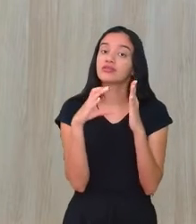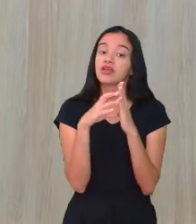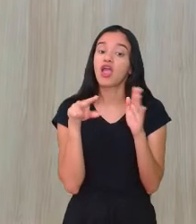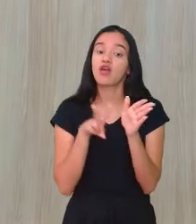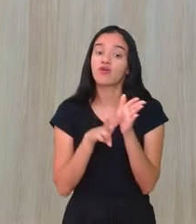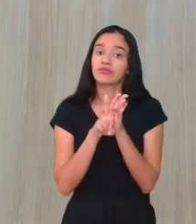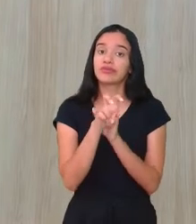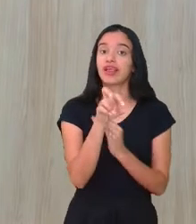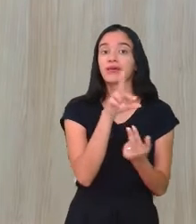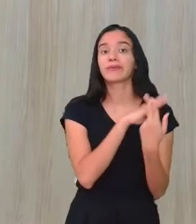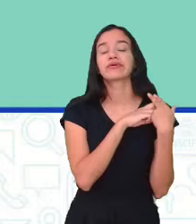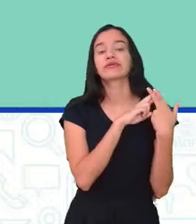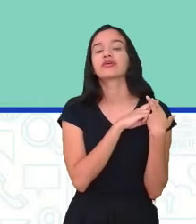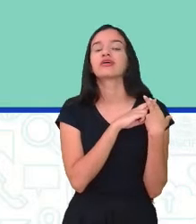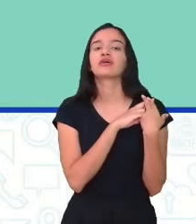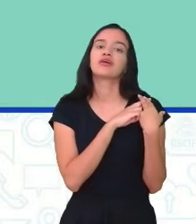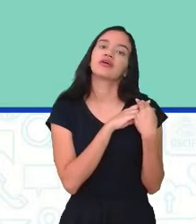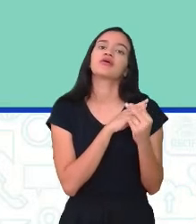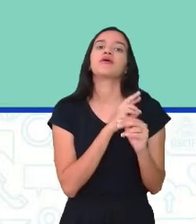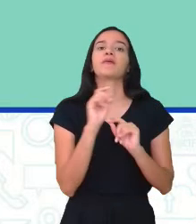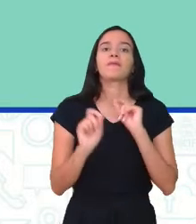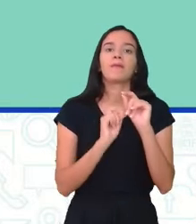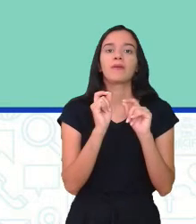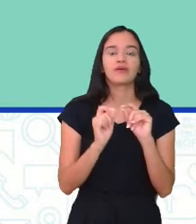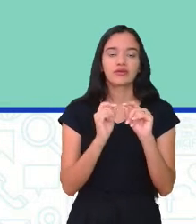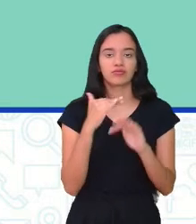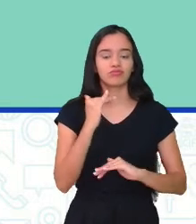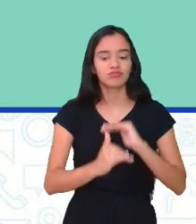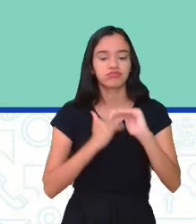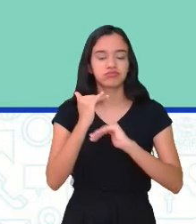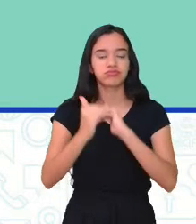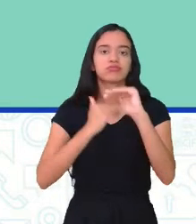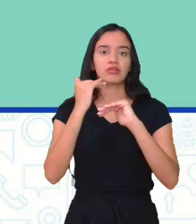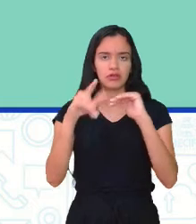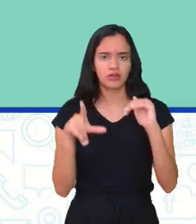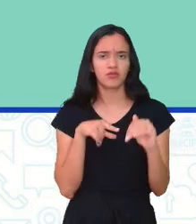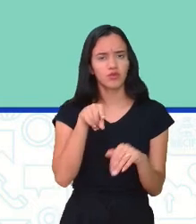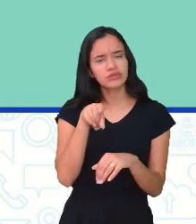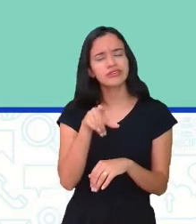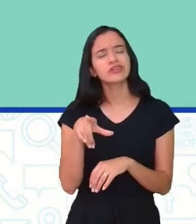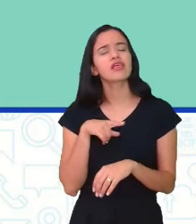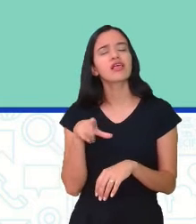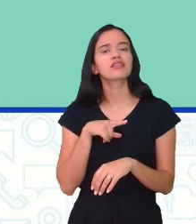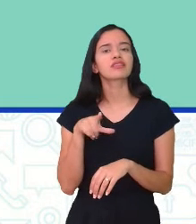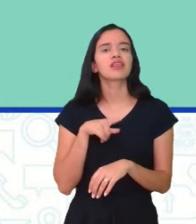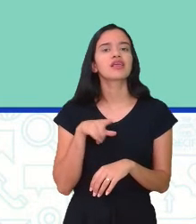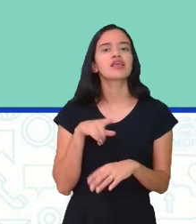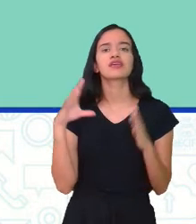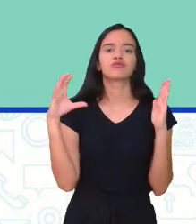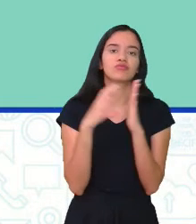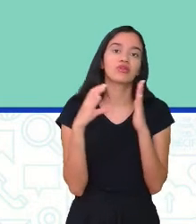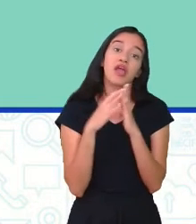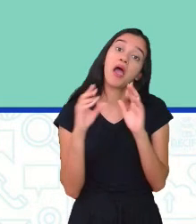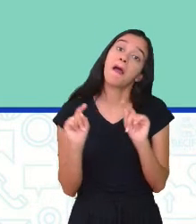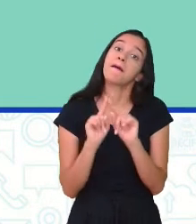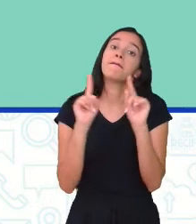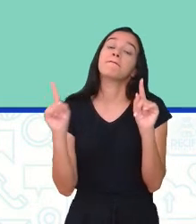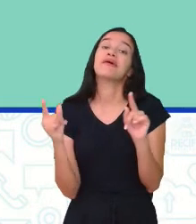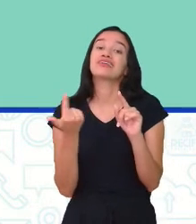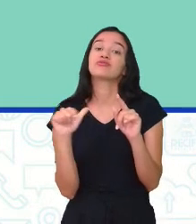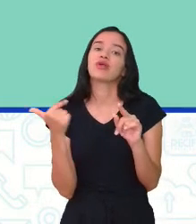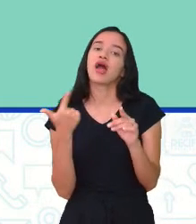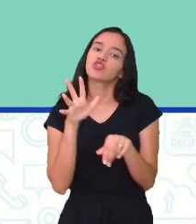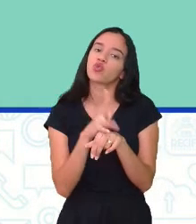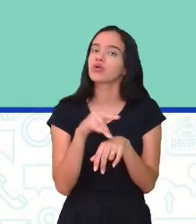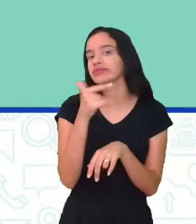responsável para desencandear a AIDS às vezes você tem o vírus você tem HIV mas você não tem a